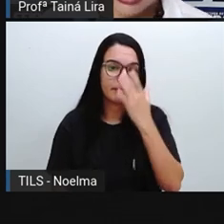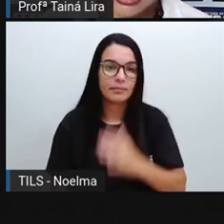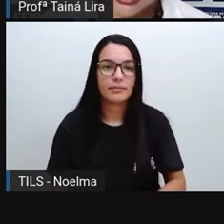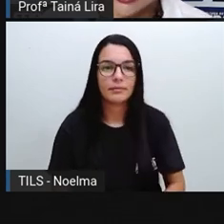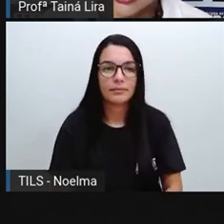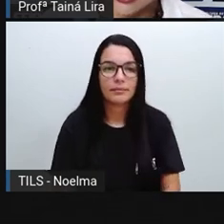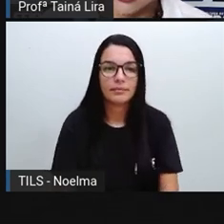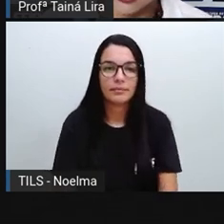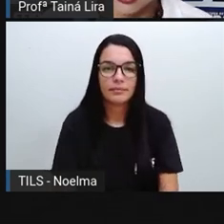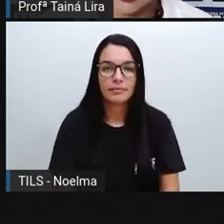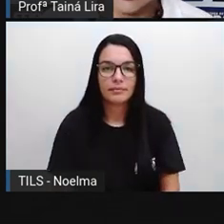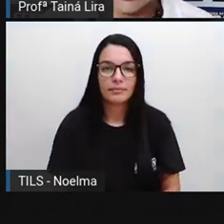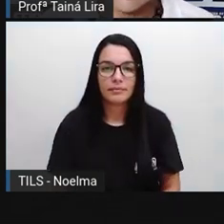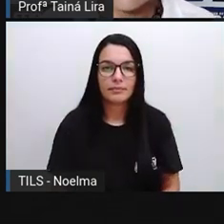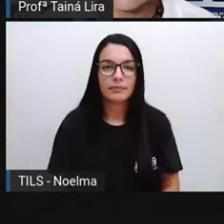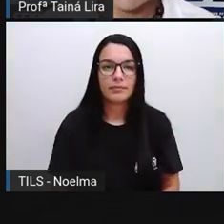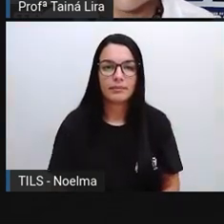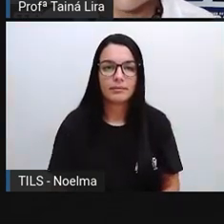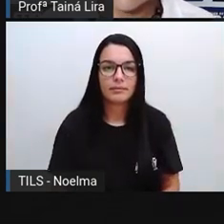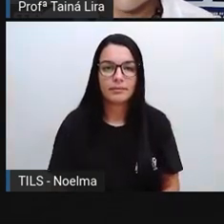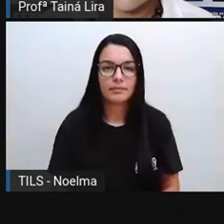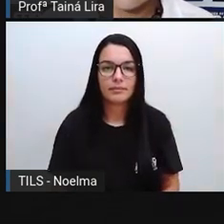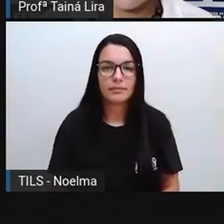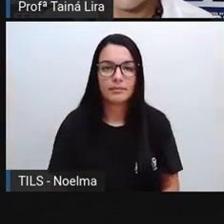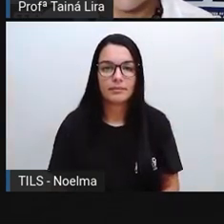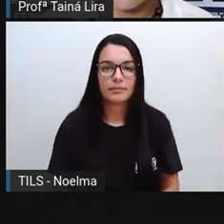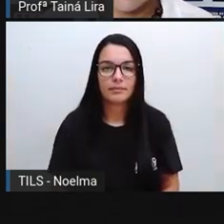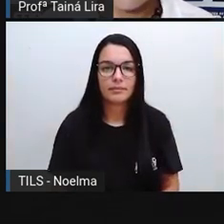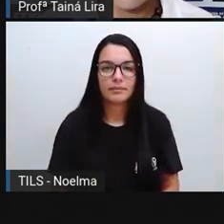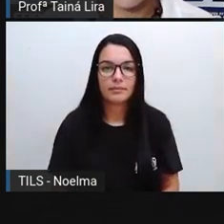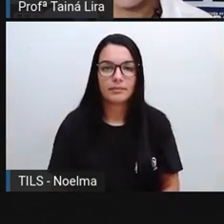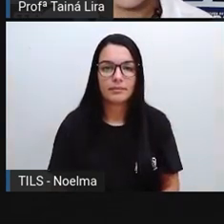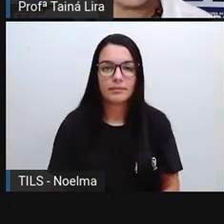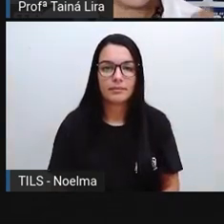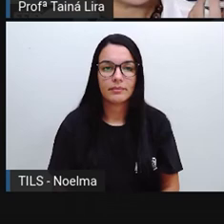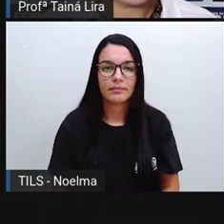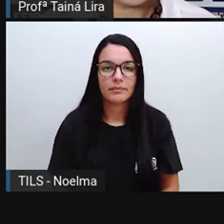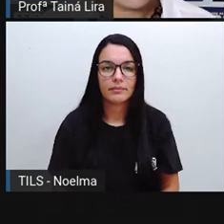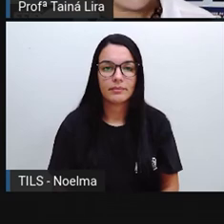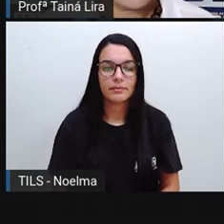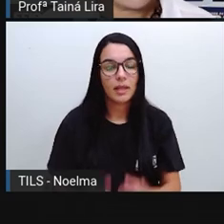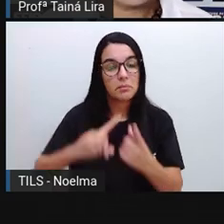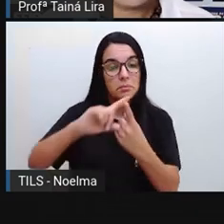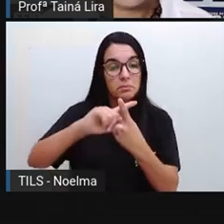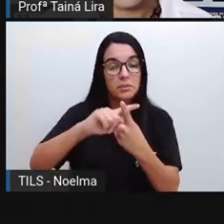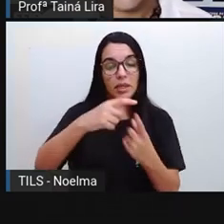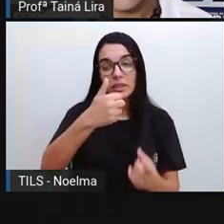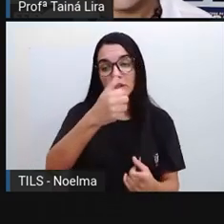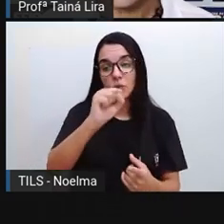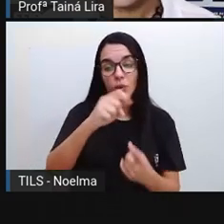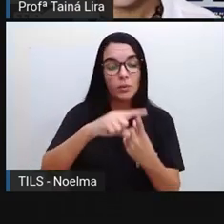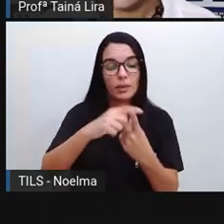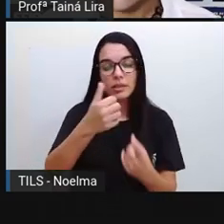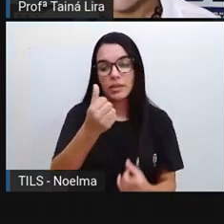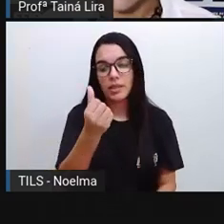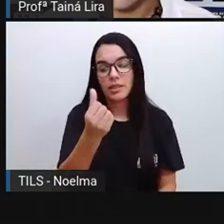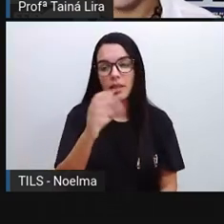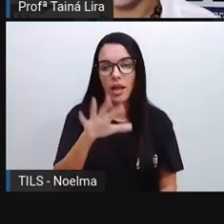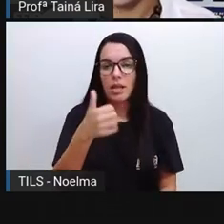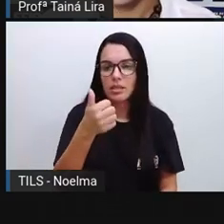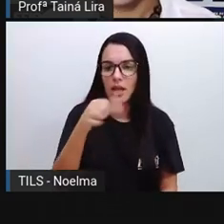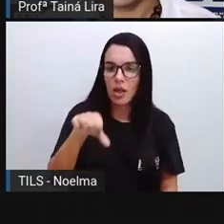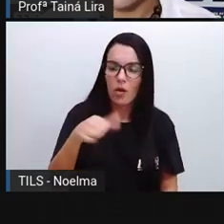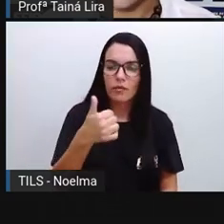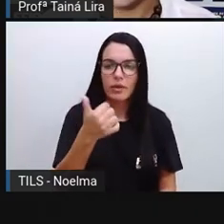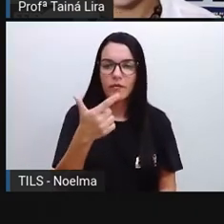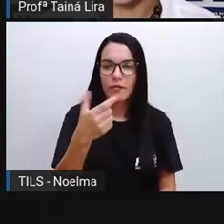dezoito aqui. Olha lá o dezoito. Então, aqui, ó, tem dezoito tracinhos. E a Pró acrescentou mais seis. Vamos contar? Dezenove,